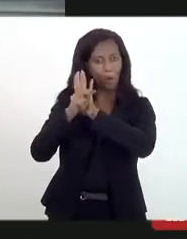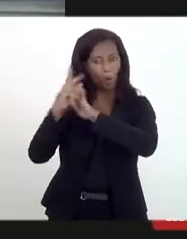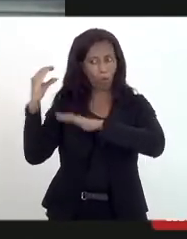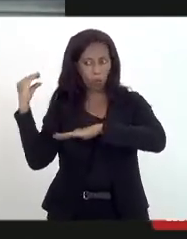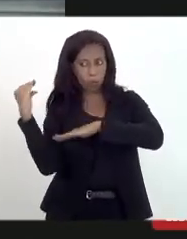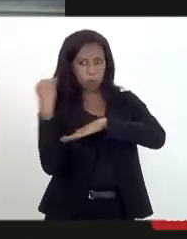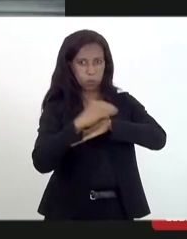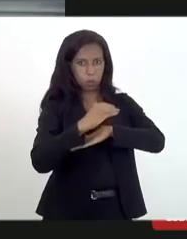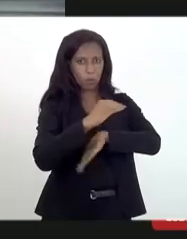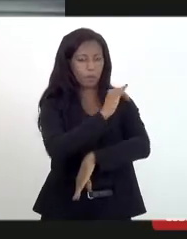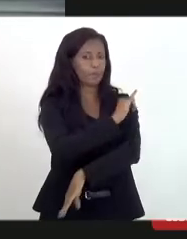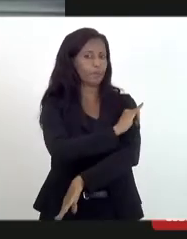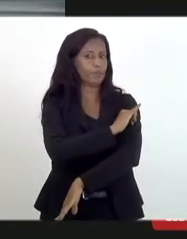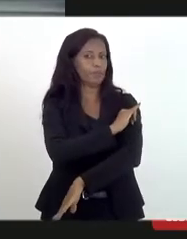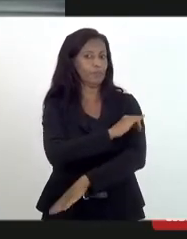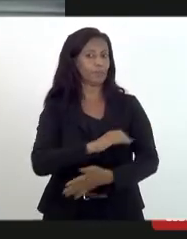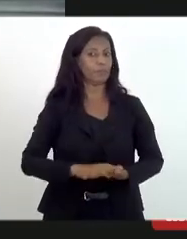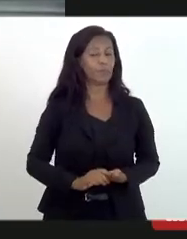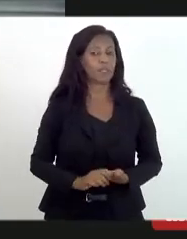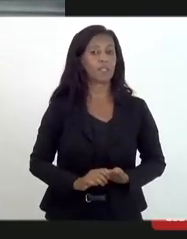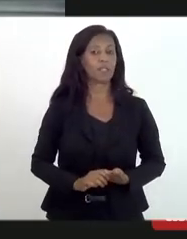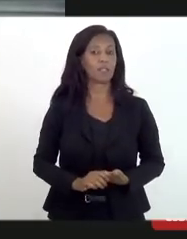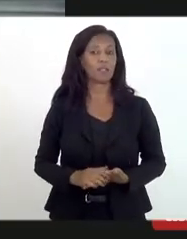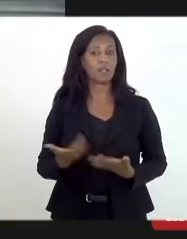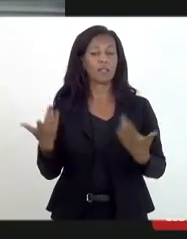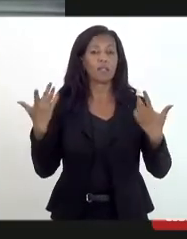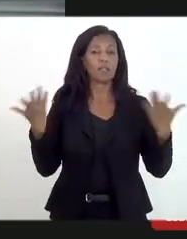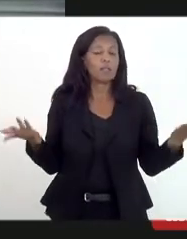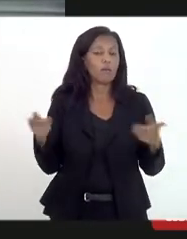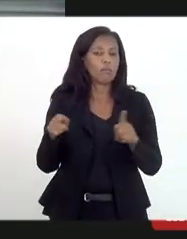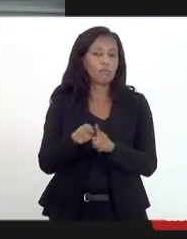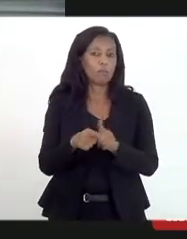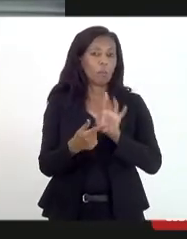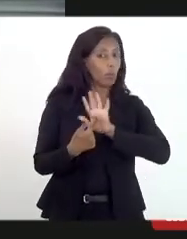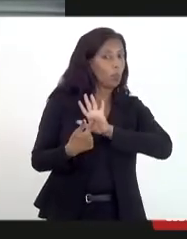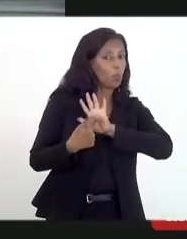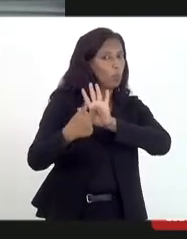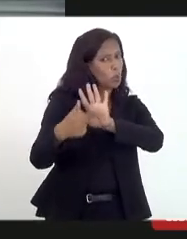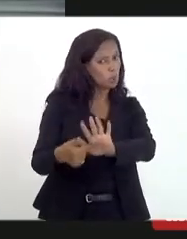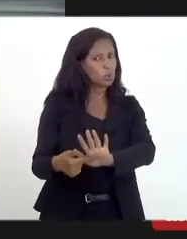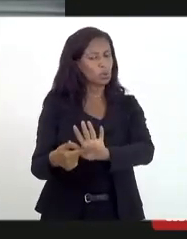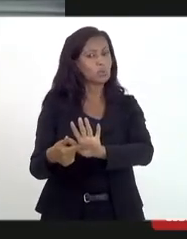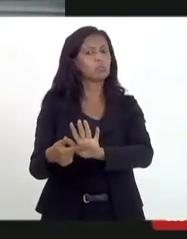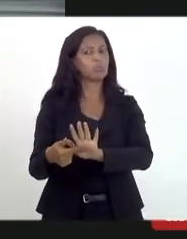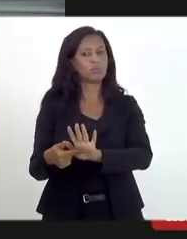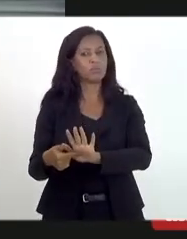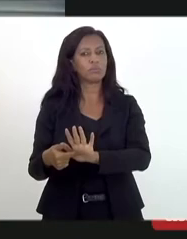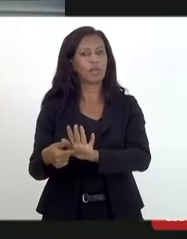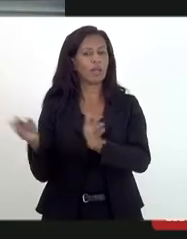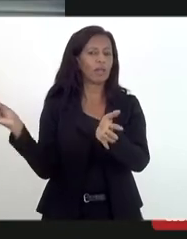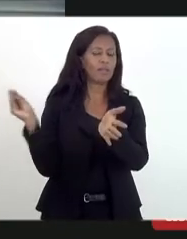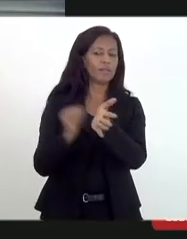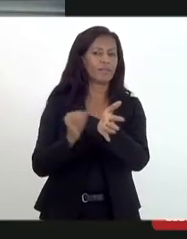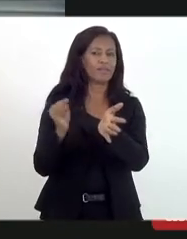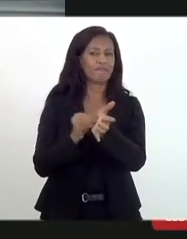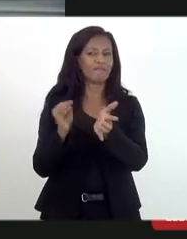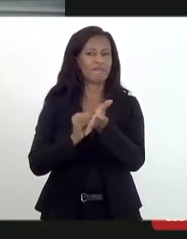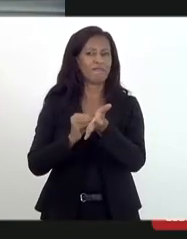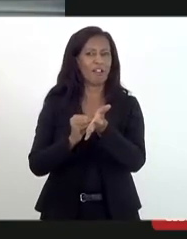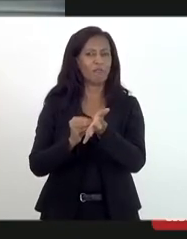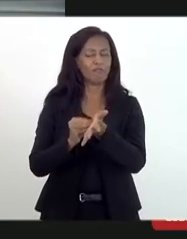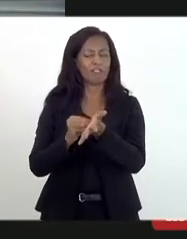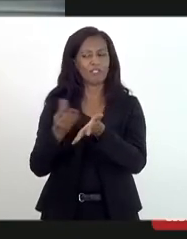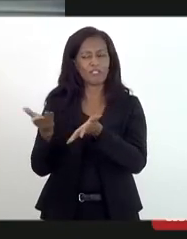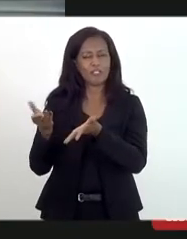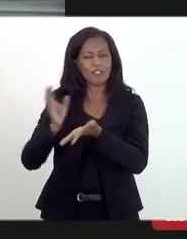escasseados. Então, evidentemente, mostrando a falta de investimento